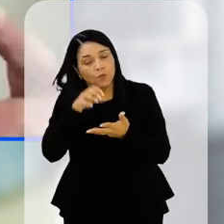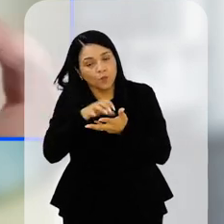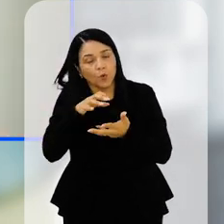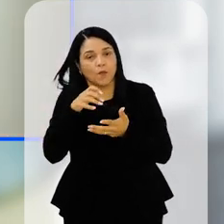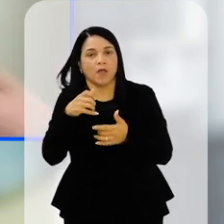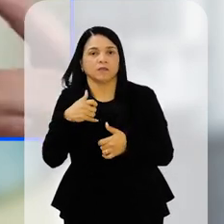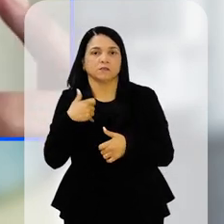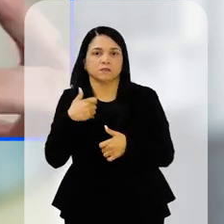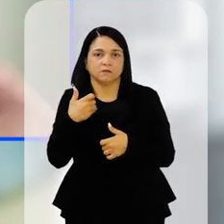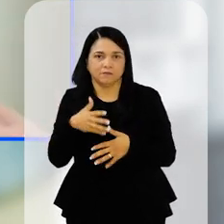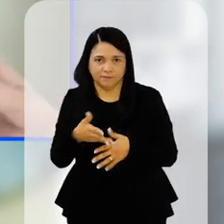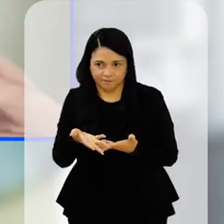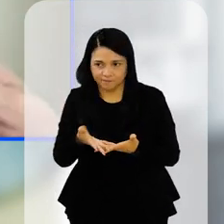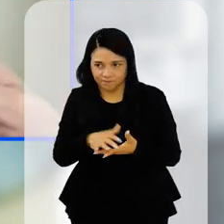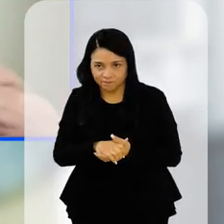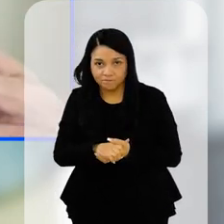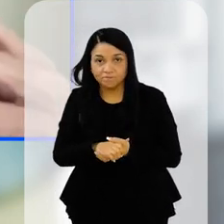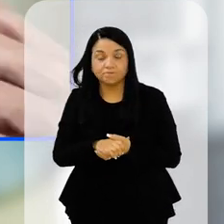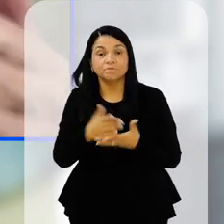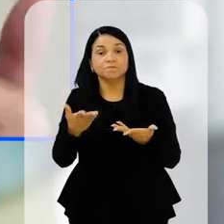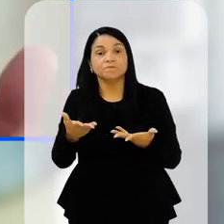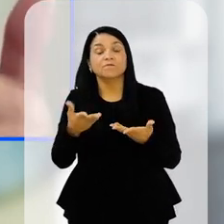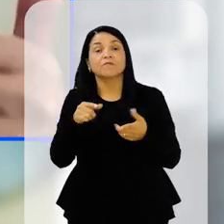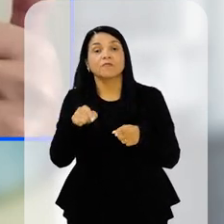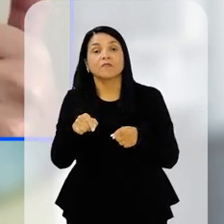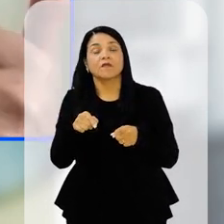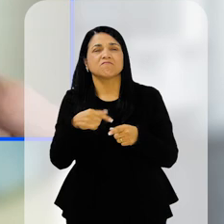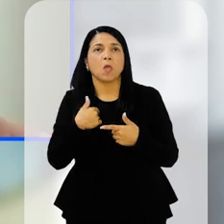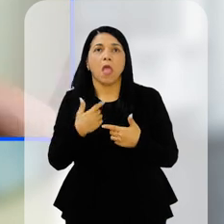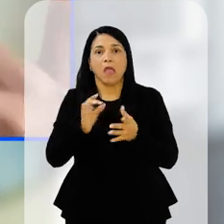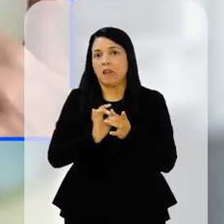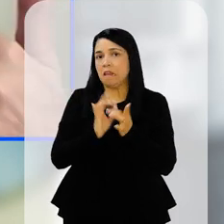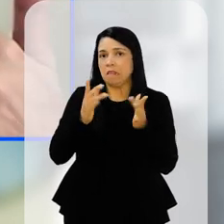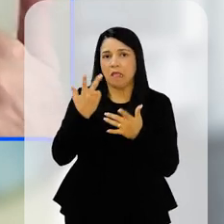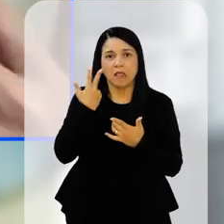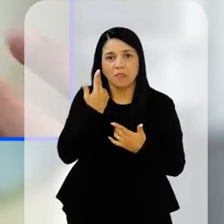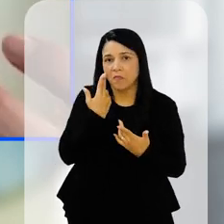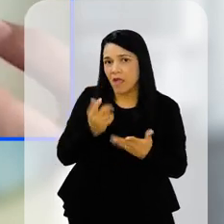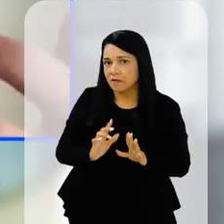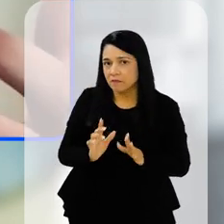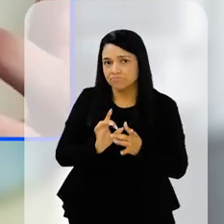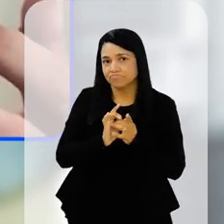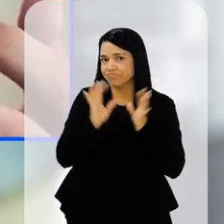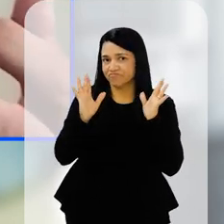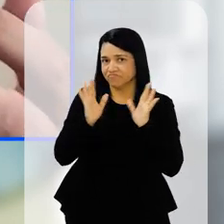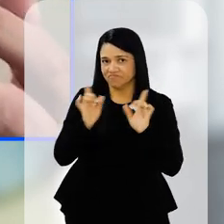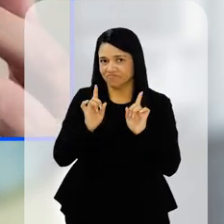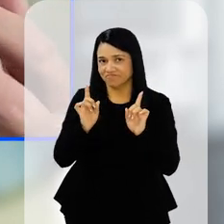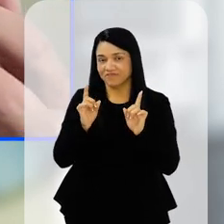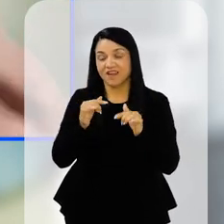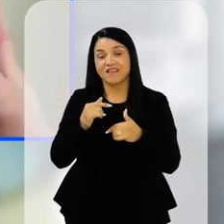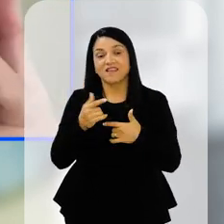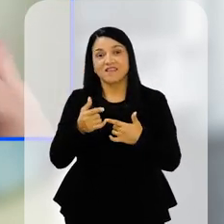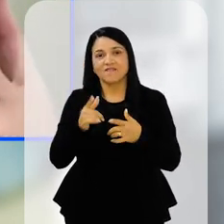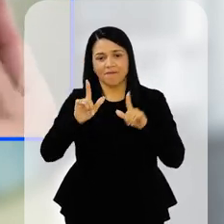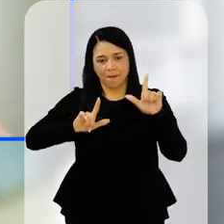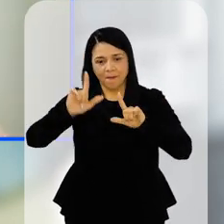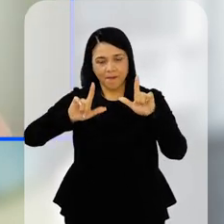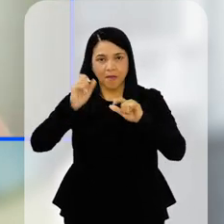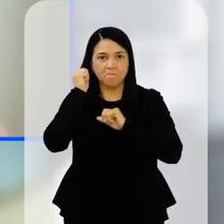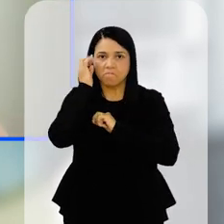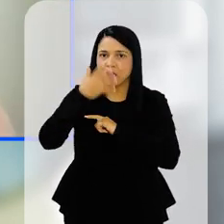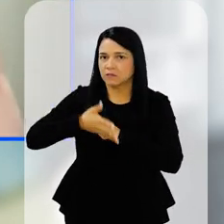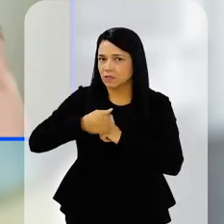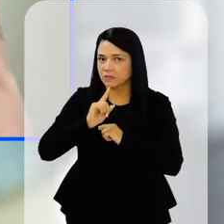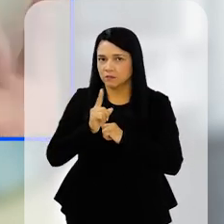de manhã. Isso não quer dizer que a gente deva permitir, naturalizar, normalizar as pessoas ficarem nas